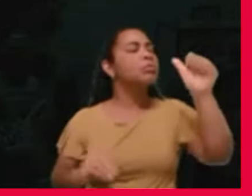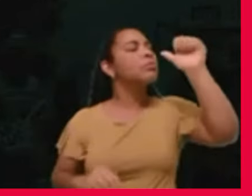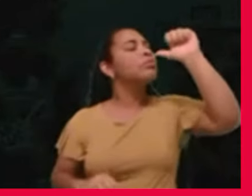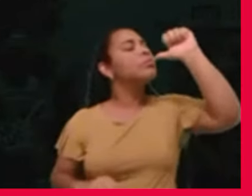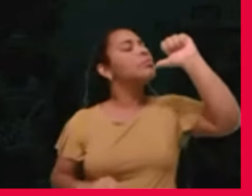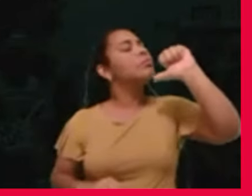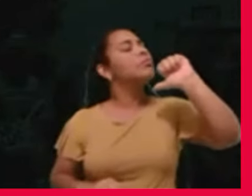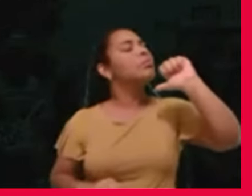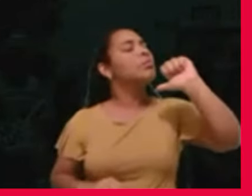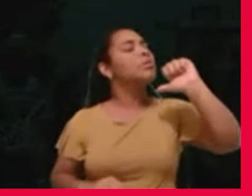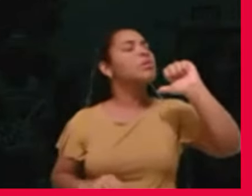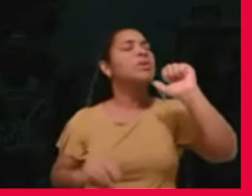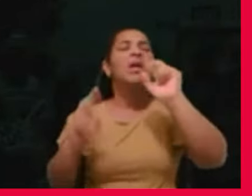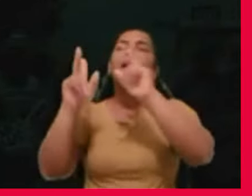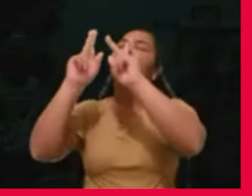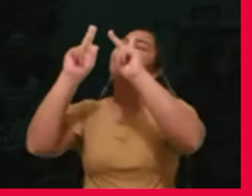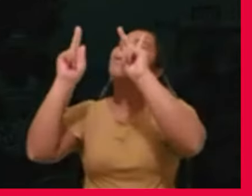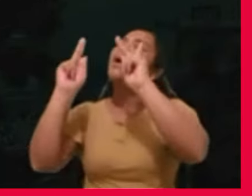paz,